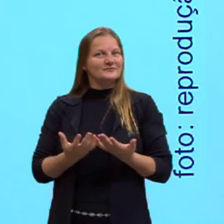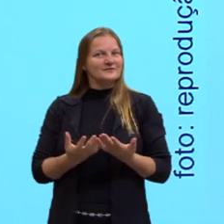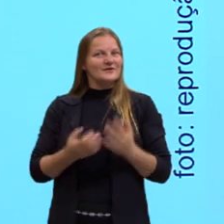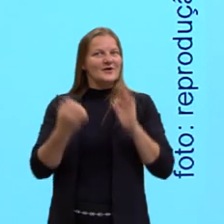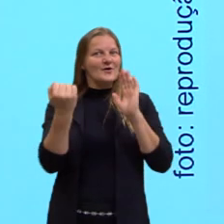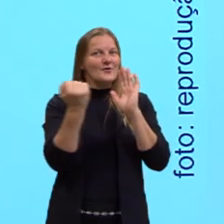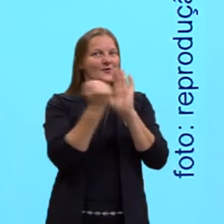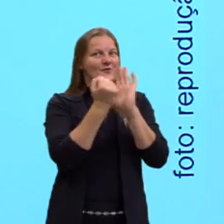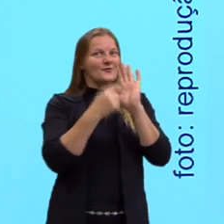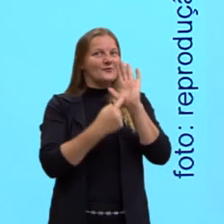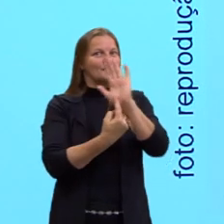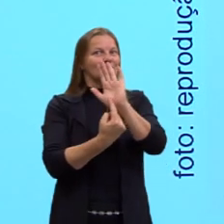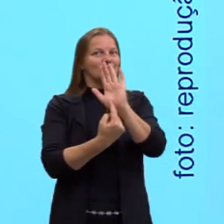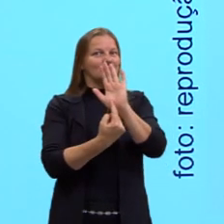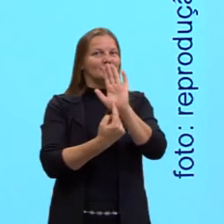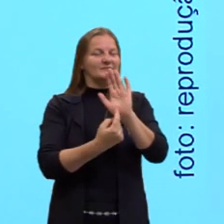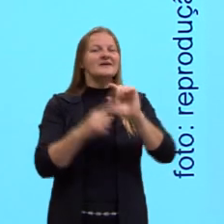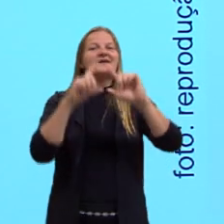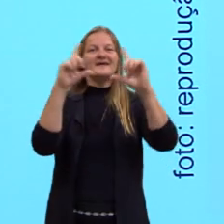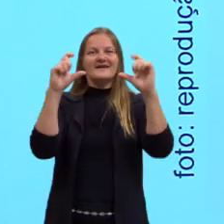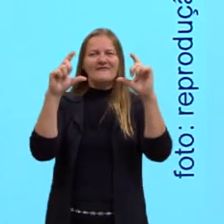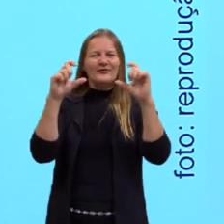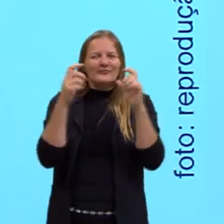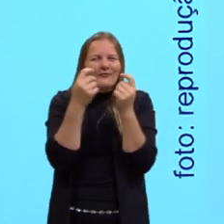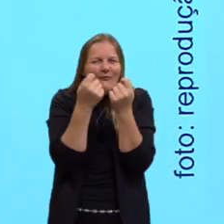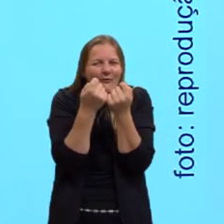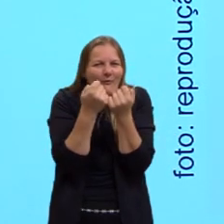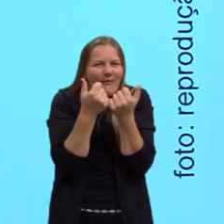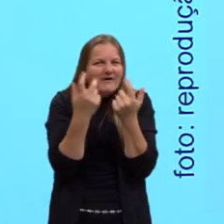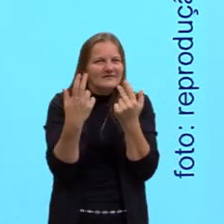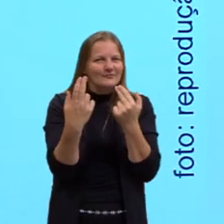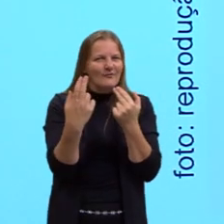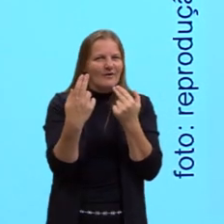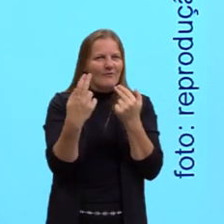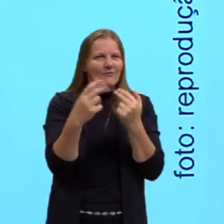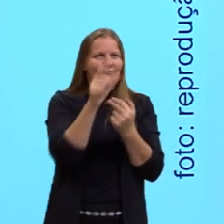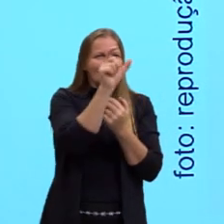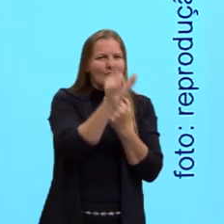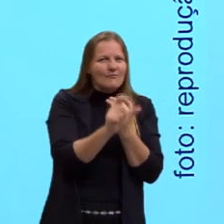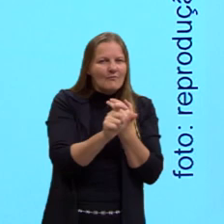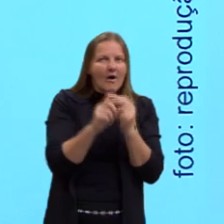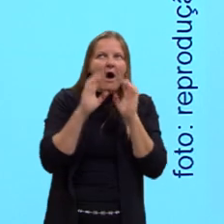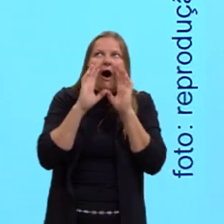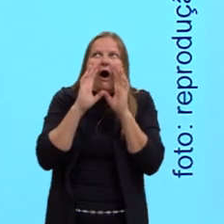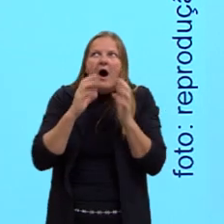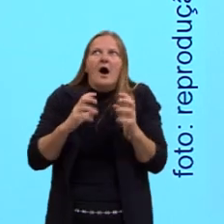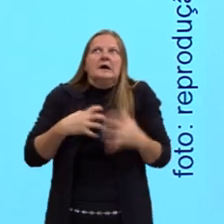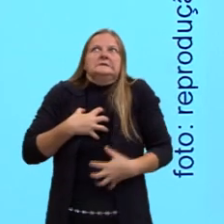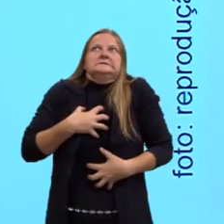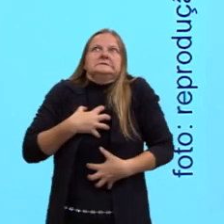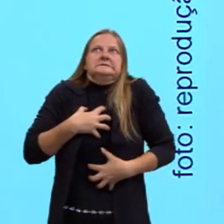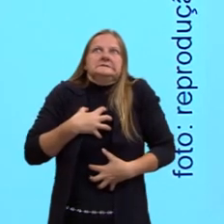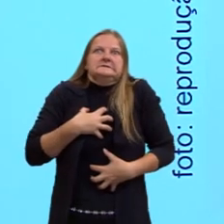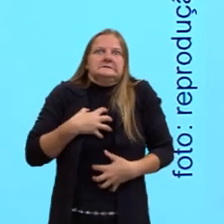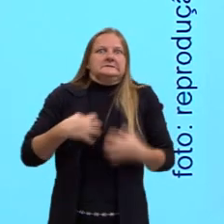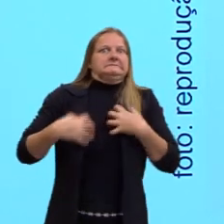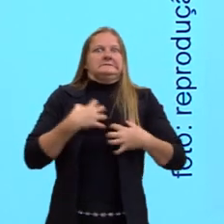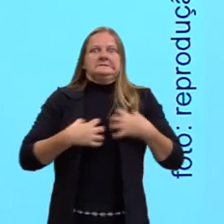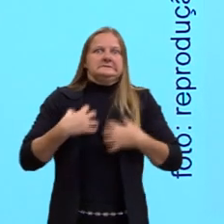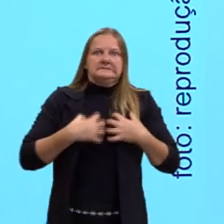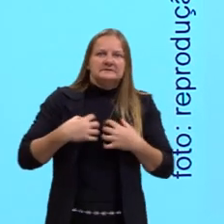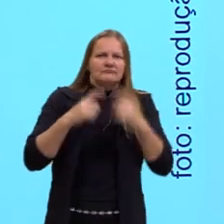Reproduzindo. E a imagem é muito parecida, não só o sujeito com essa cara de pavor, de extrema angústia,